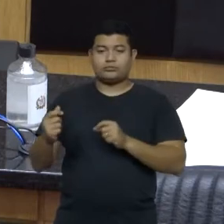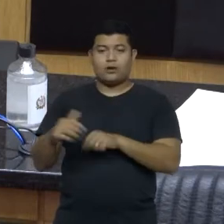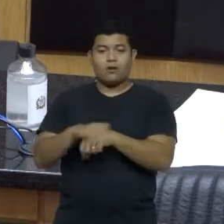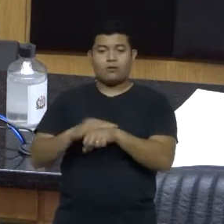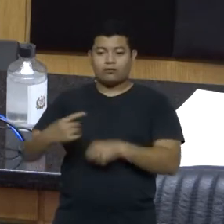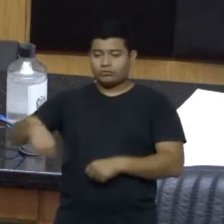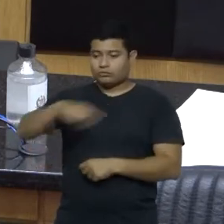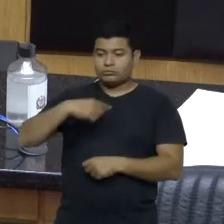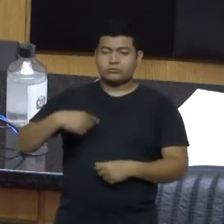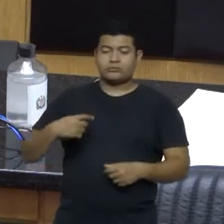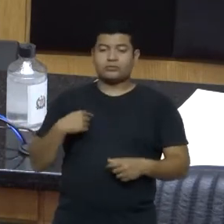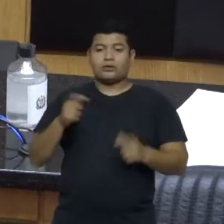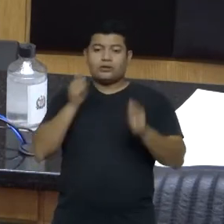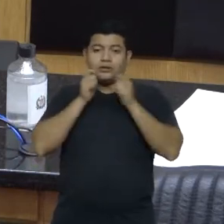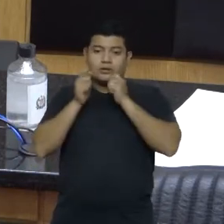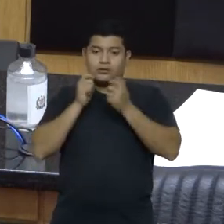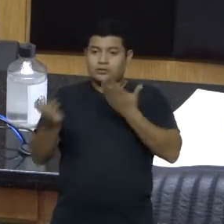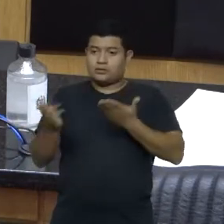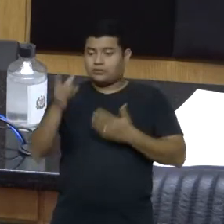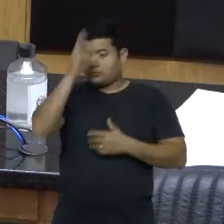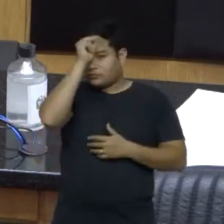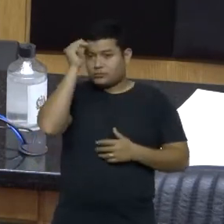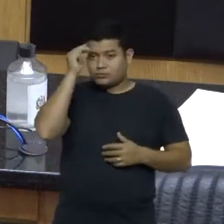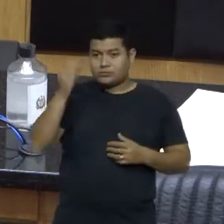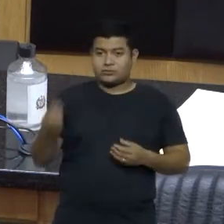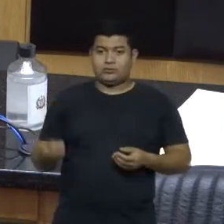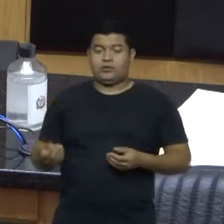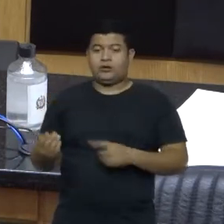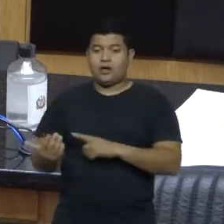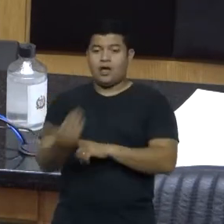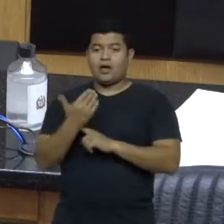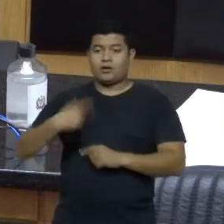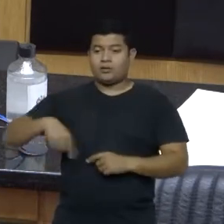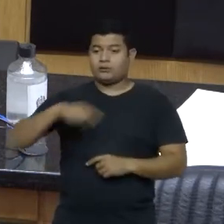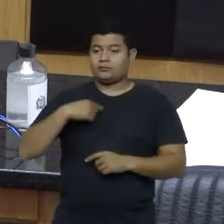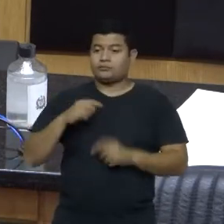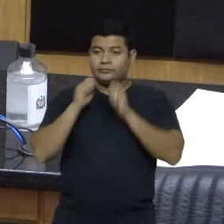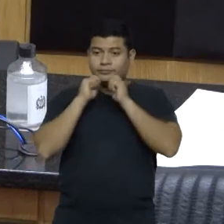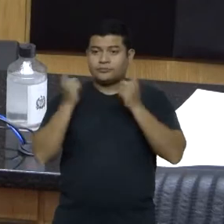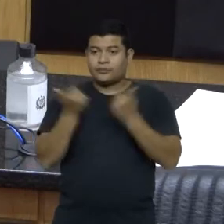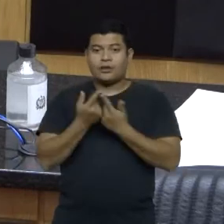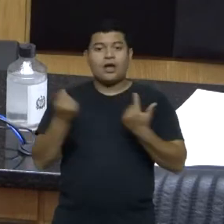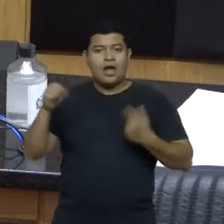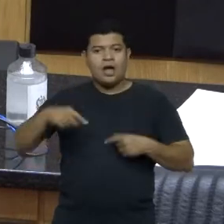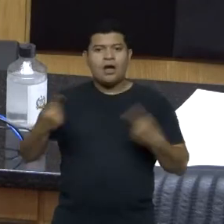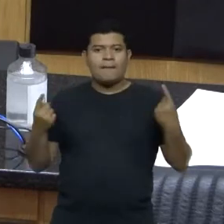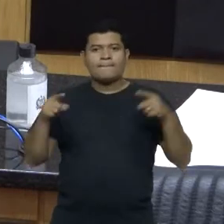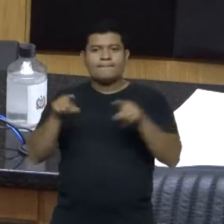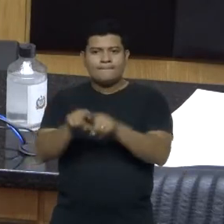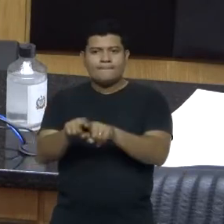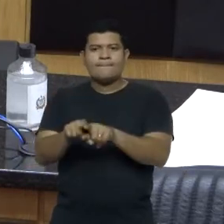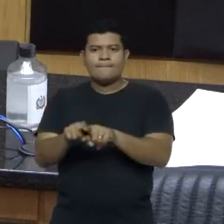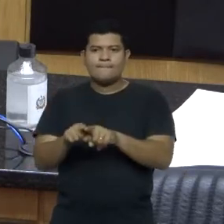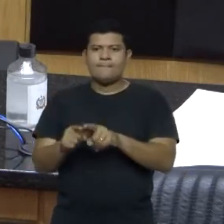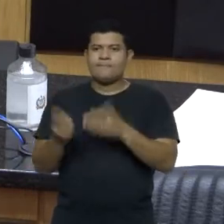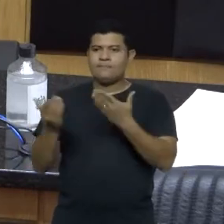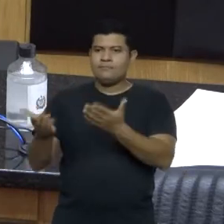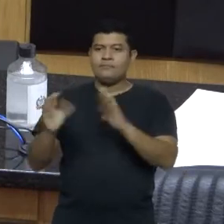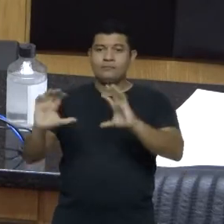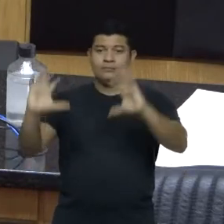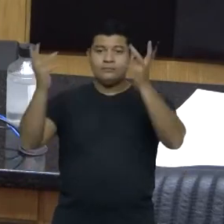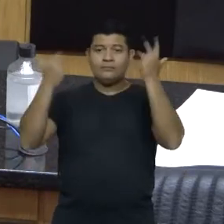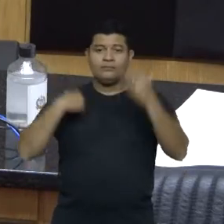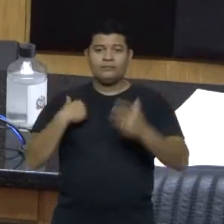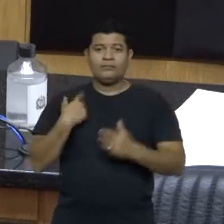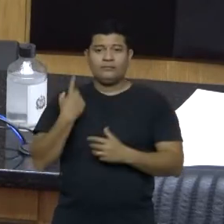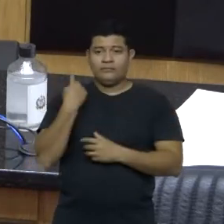A assessoria que a prefeitura dá para a Assembleia Legislativa, que é parceira da festa. Eu estive lá na última festa, vou estar